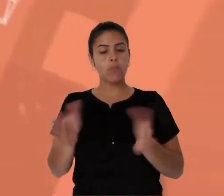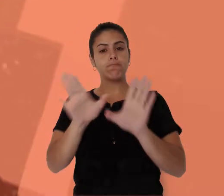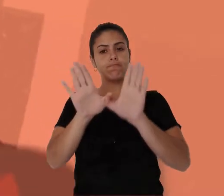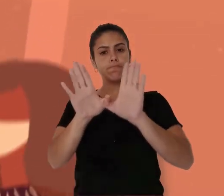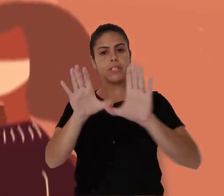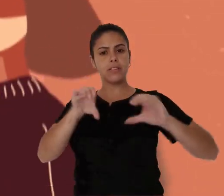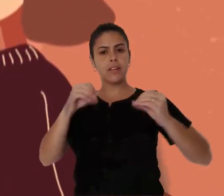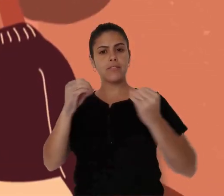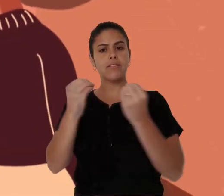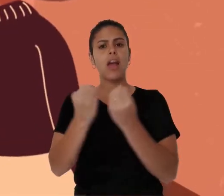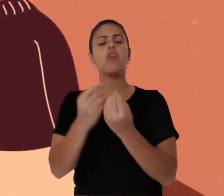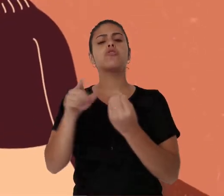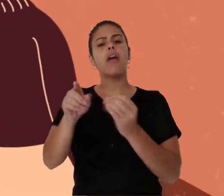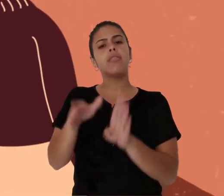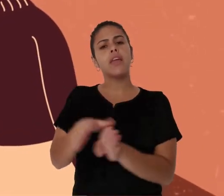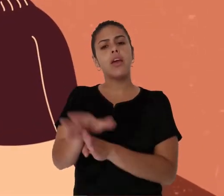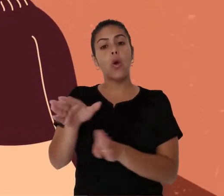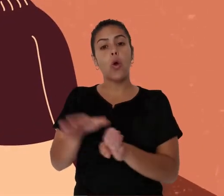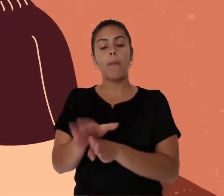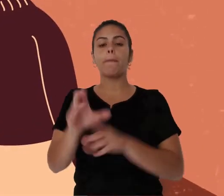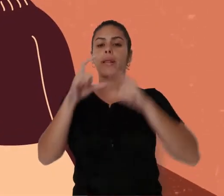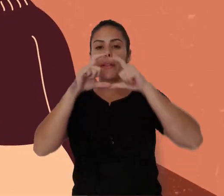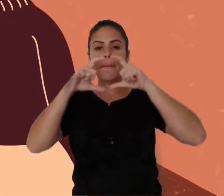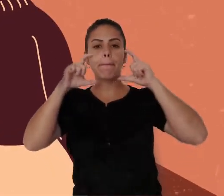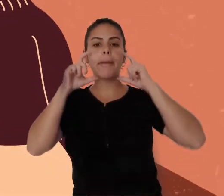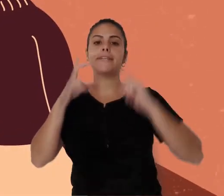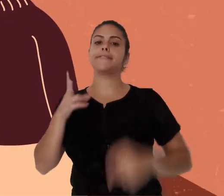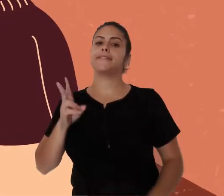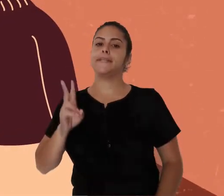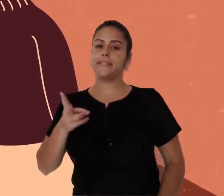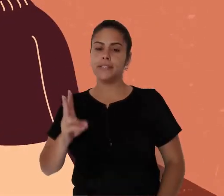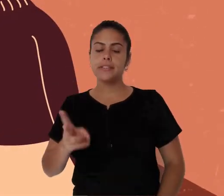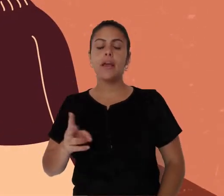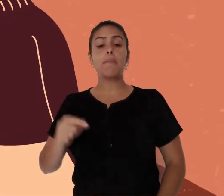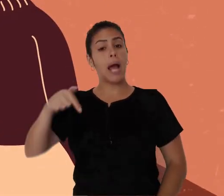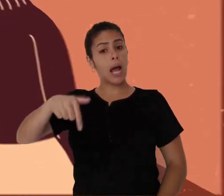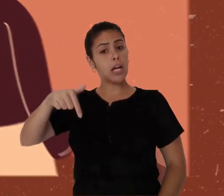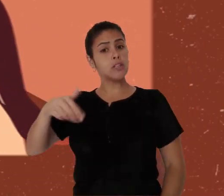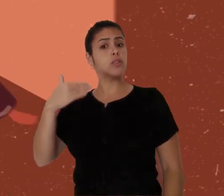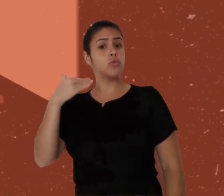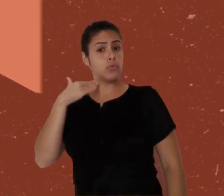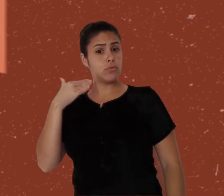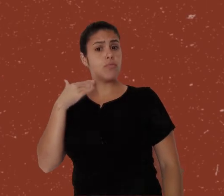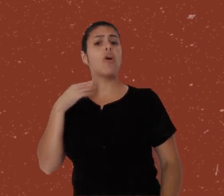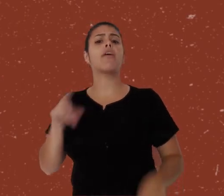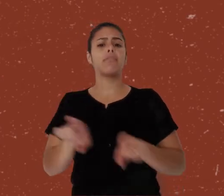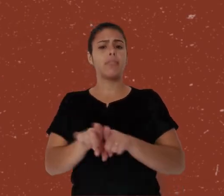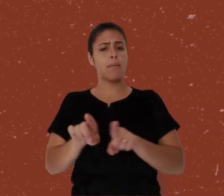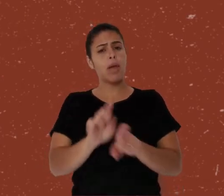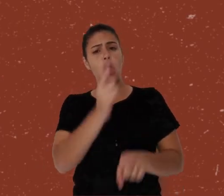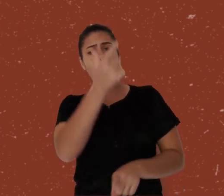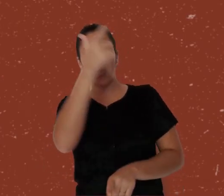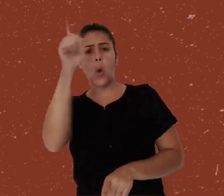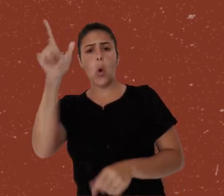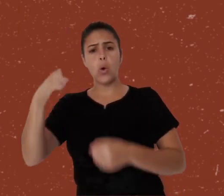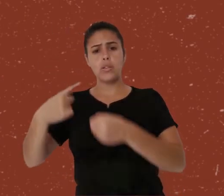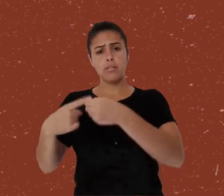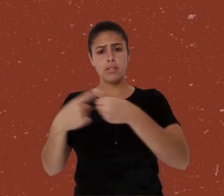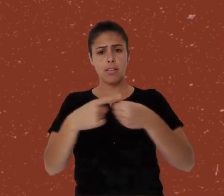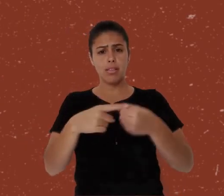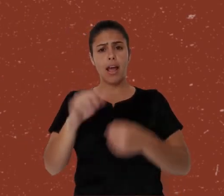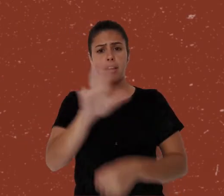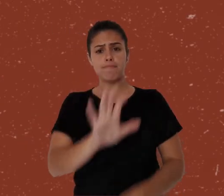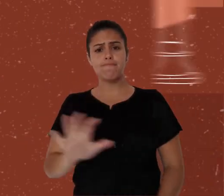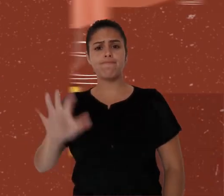Atualmente, o Ministério da Saúde recomenda o uso de máscaras em larga escala. E em nossa cidade, Juiz de Fora, assim como